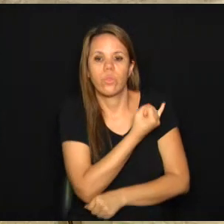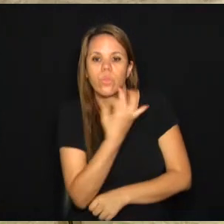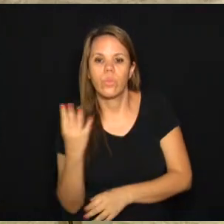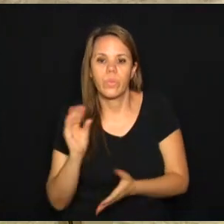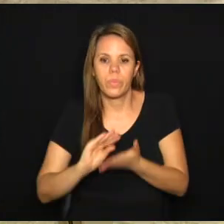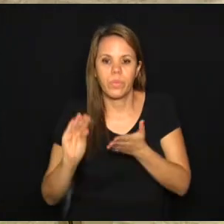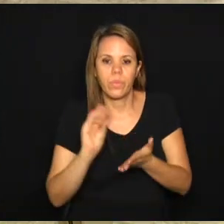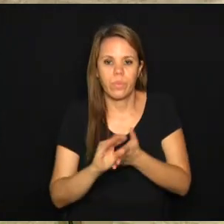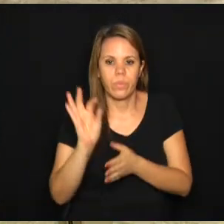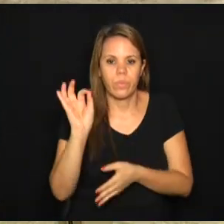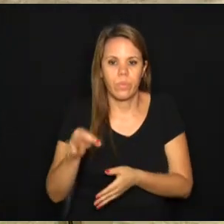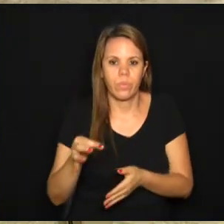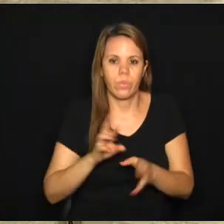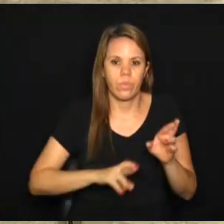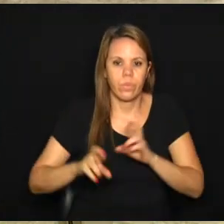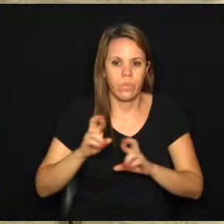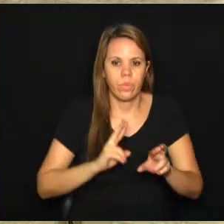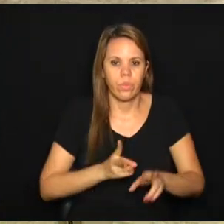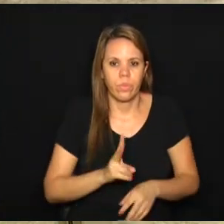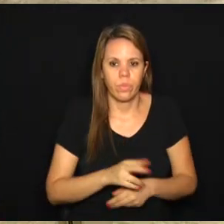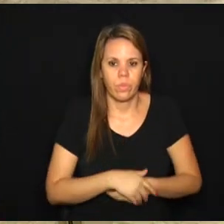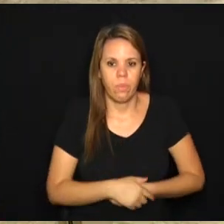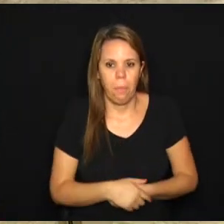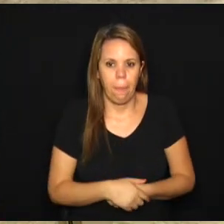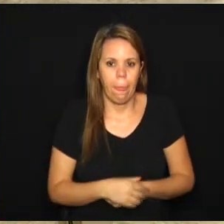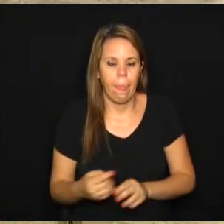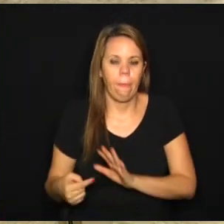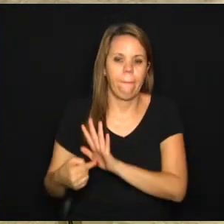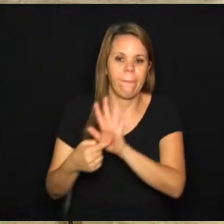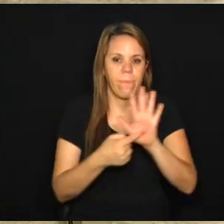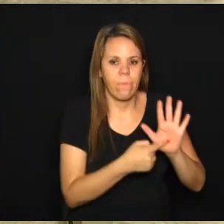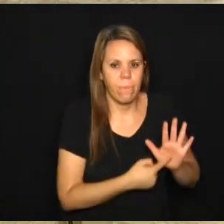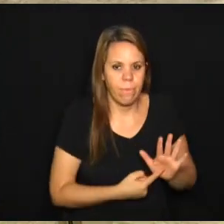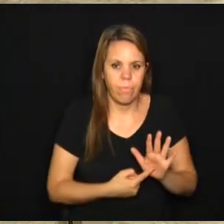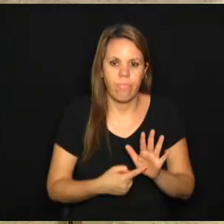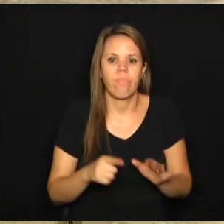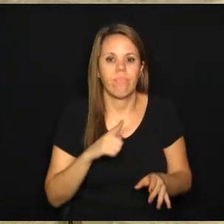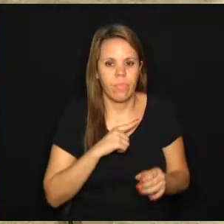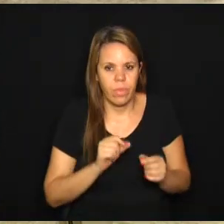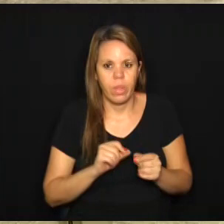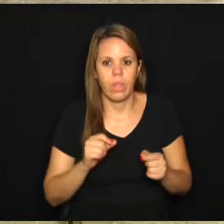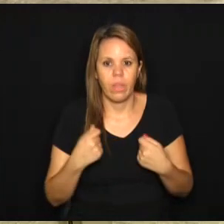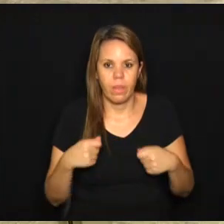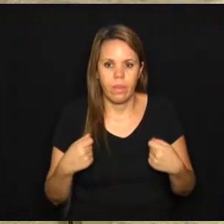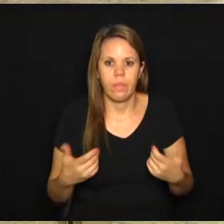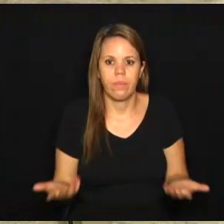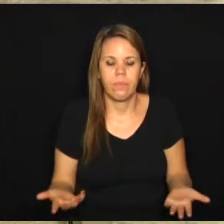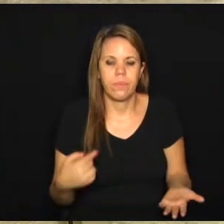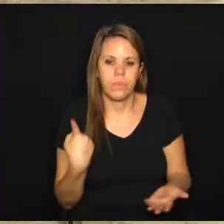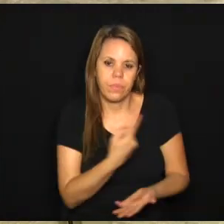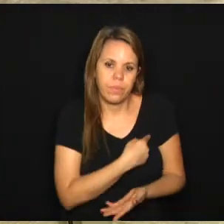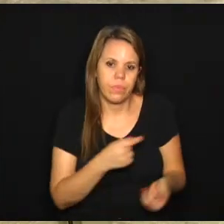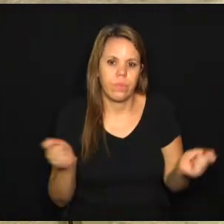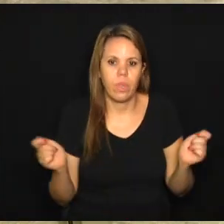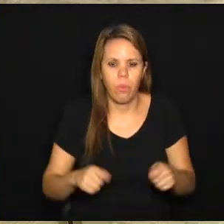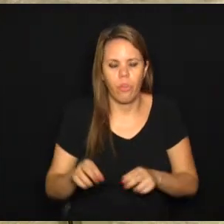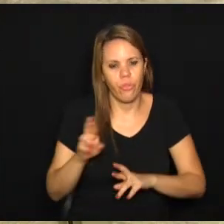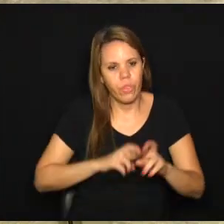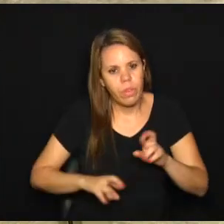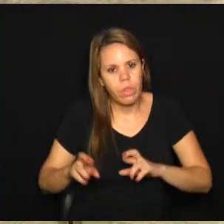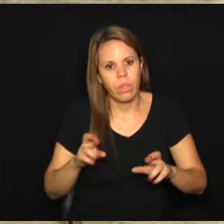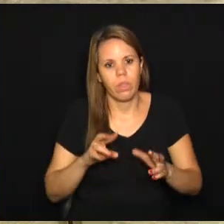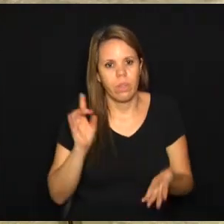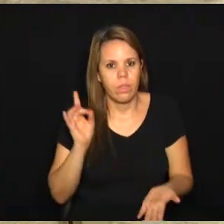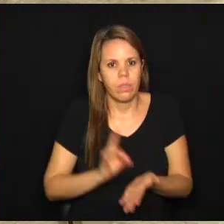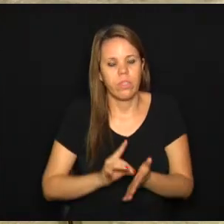Estaremos sempre fiscalizando e mostrando o que tem que ser feito, o que a gente pode fiscalizar de